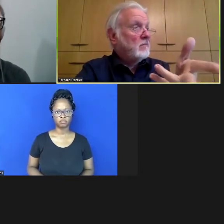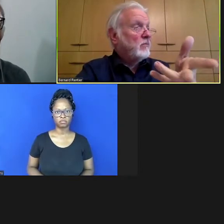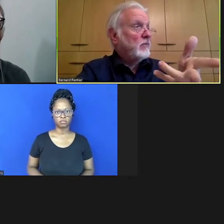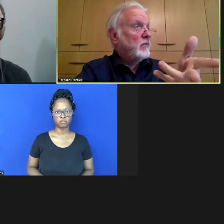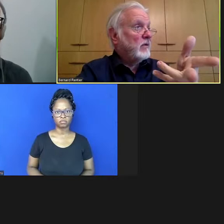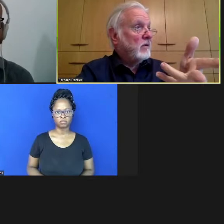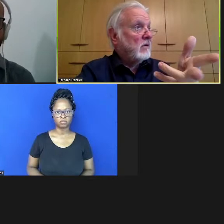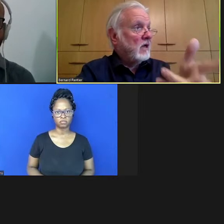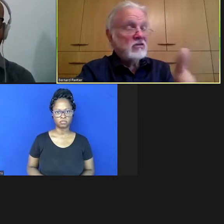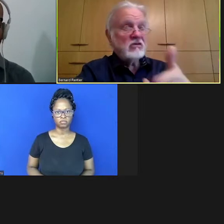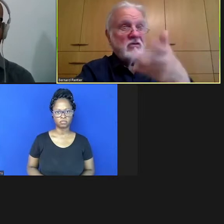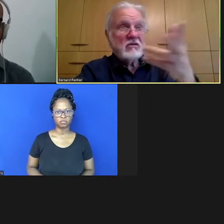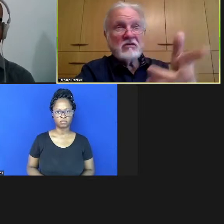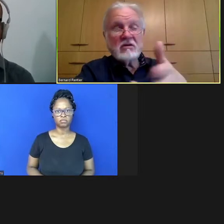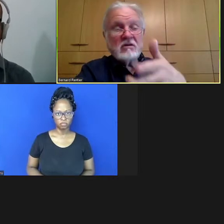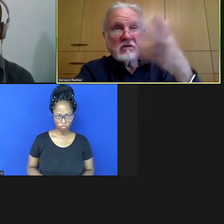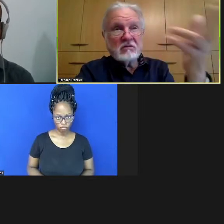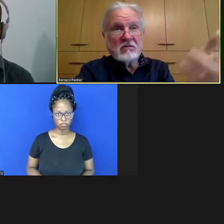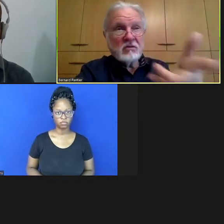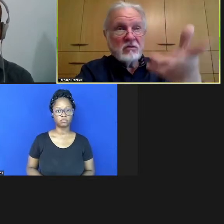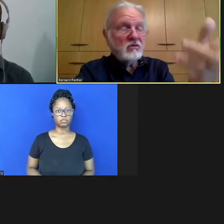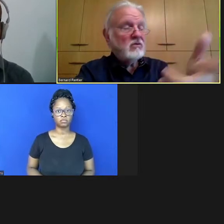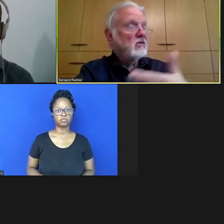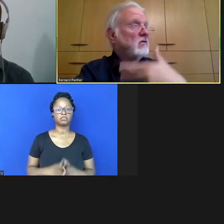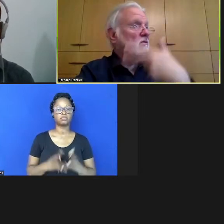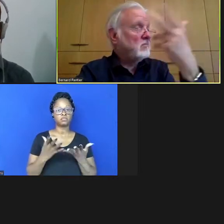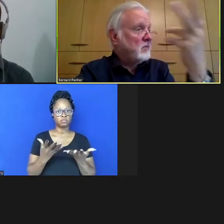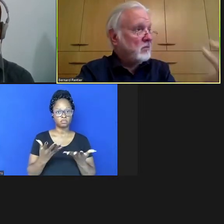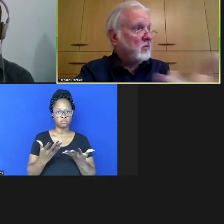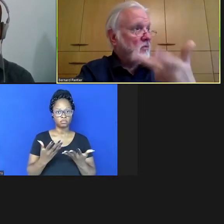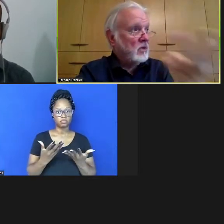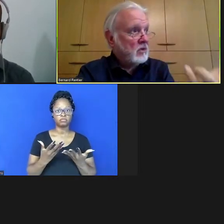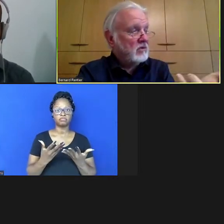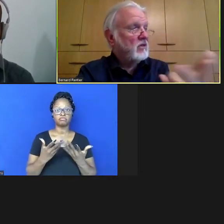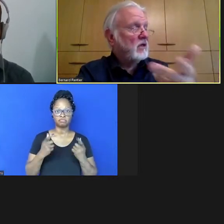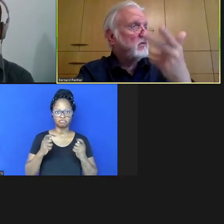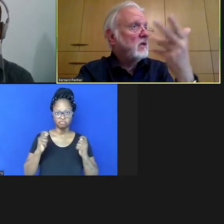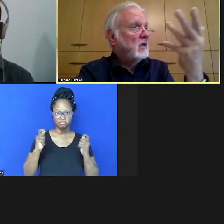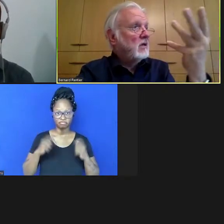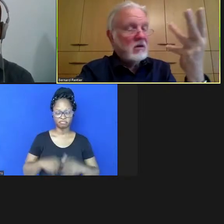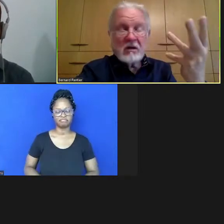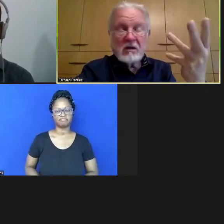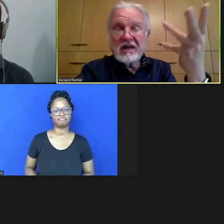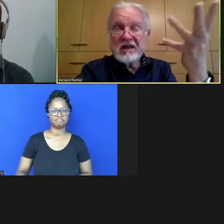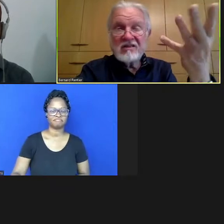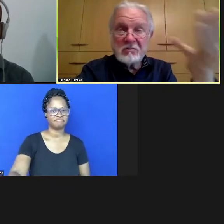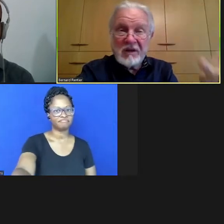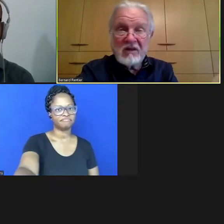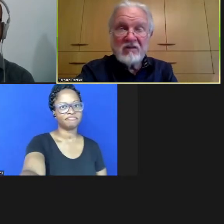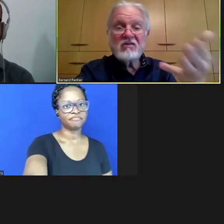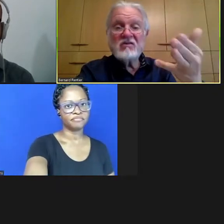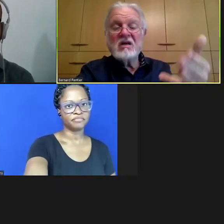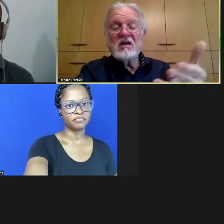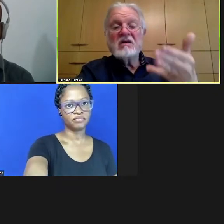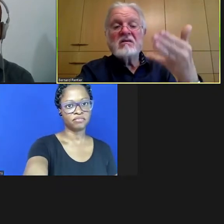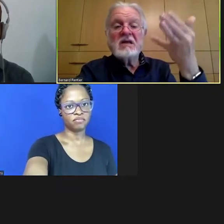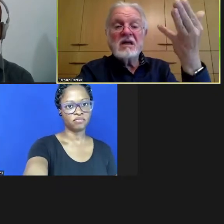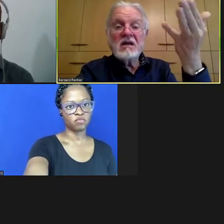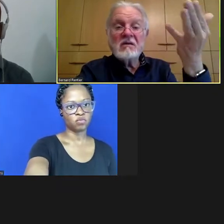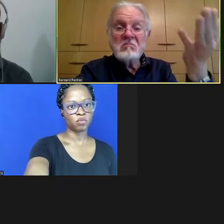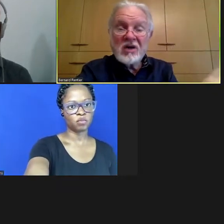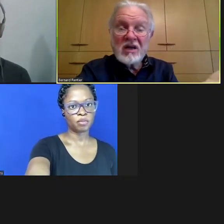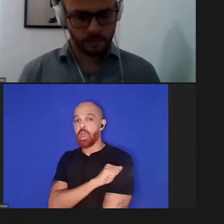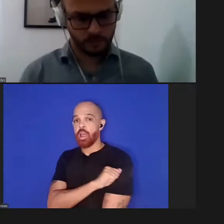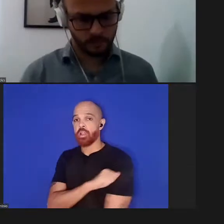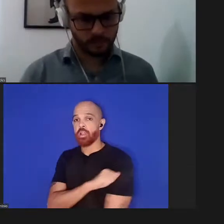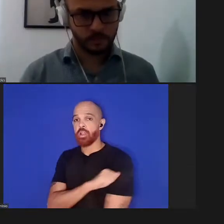para poder conseguir uma assistência pessoal para os alunos para as pessoas para conseguir